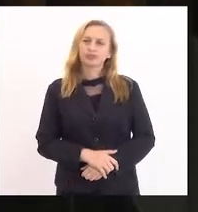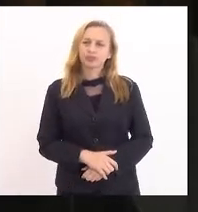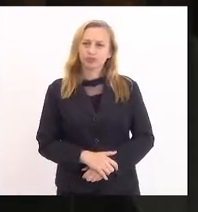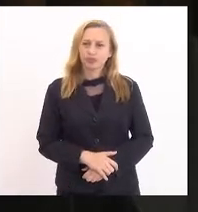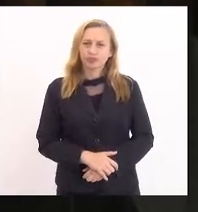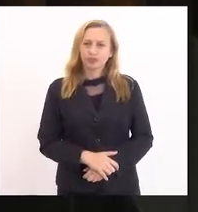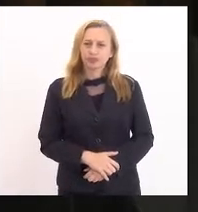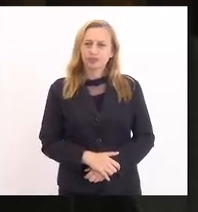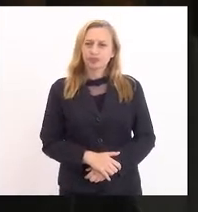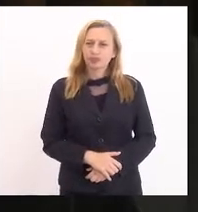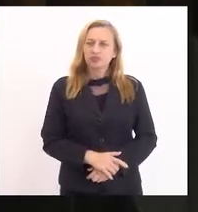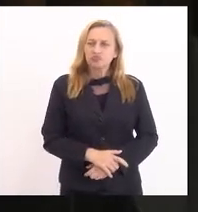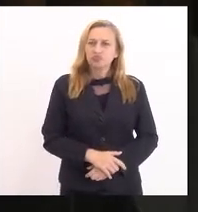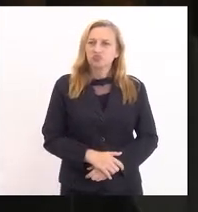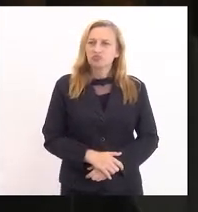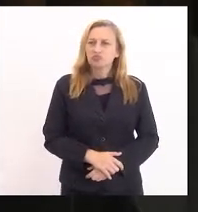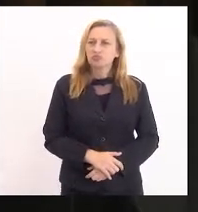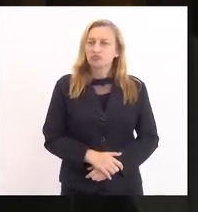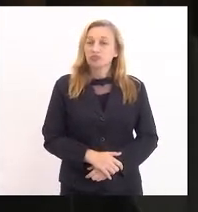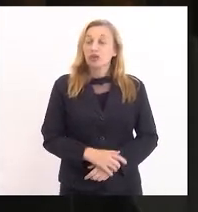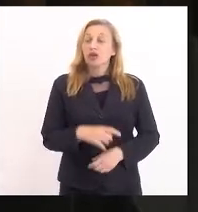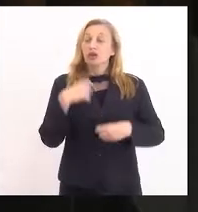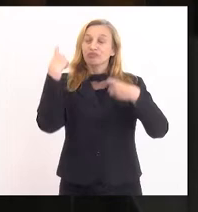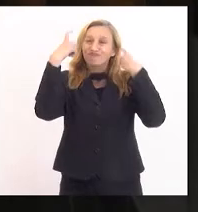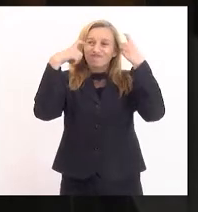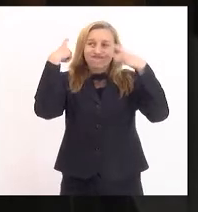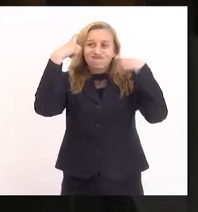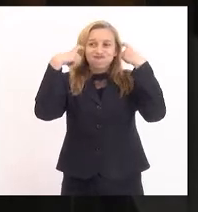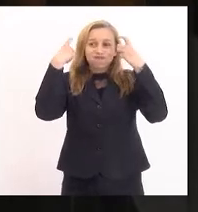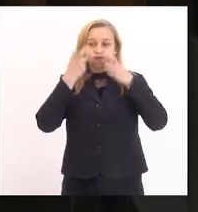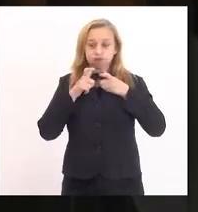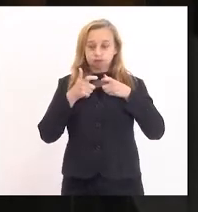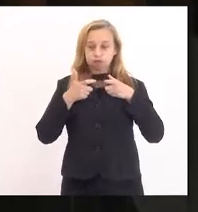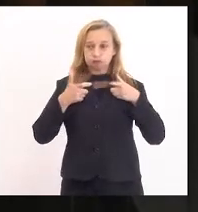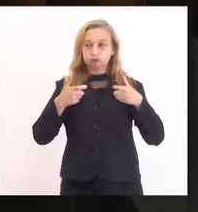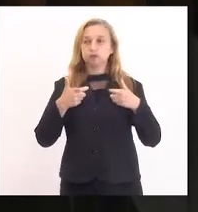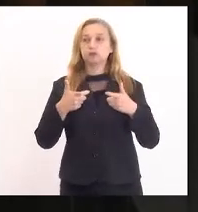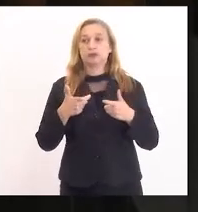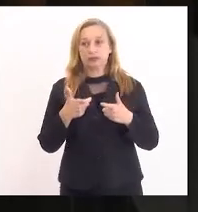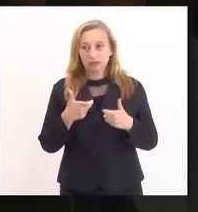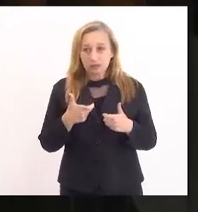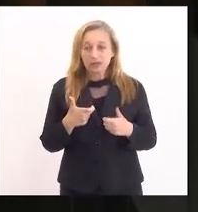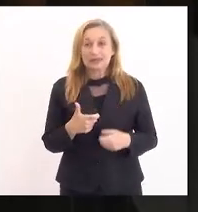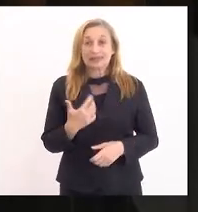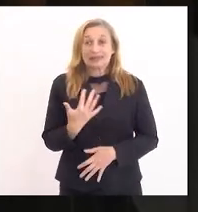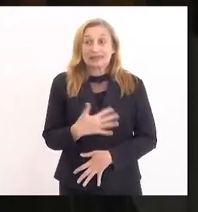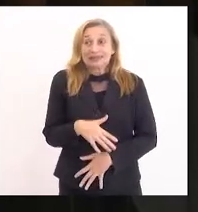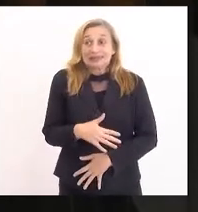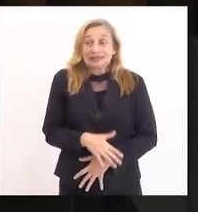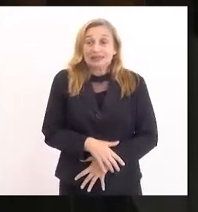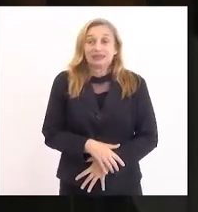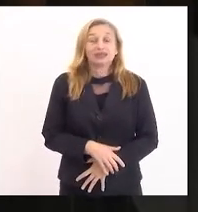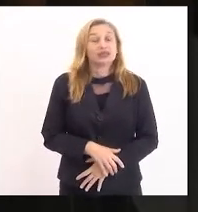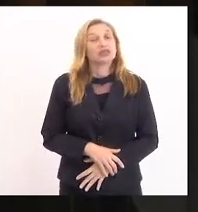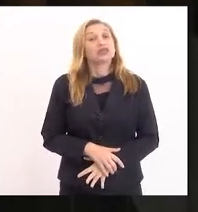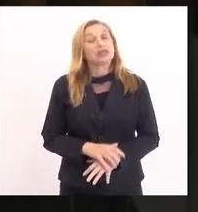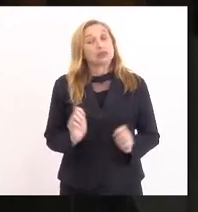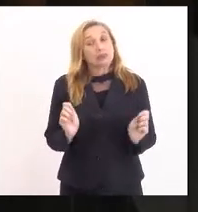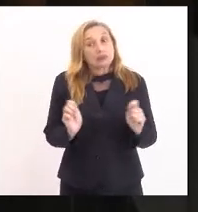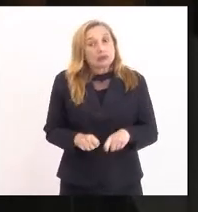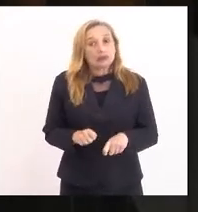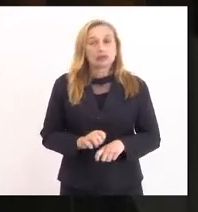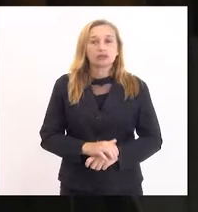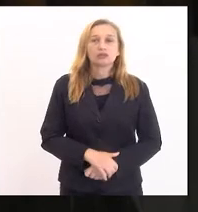que é uma grande preocupação que seria a possibilidade